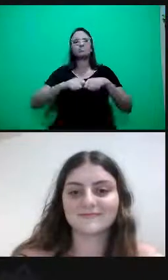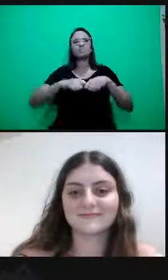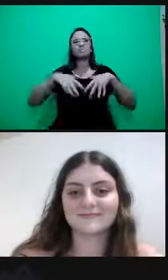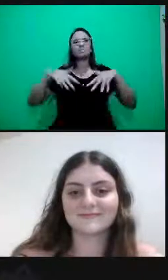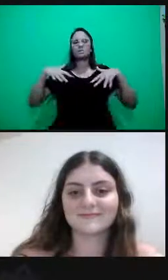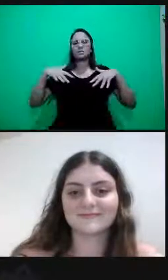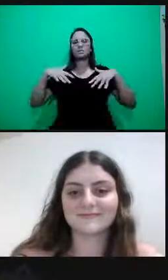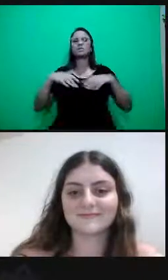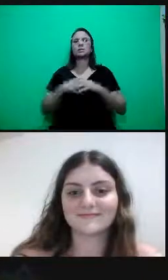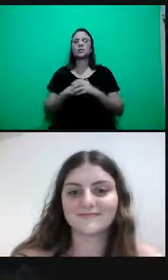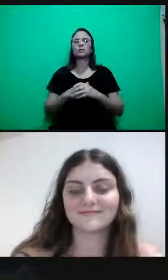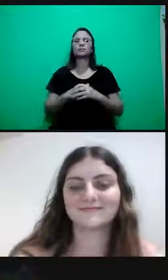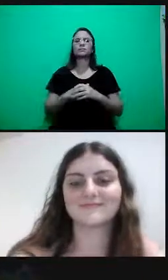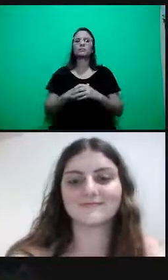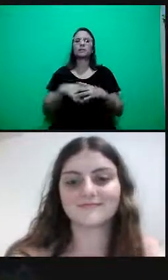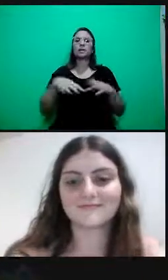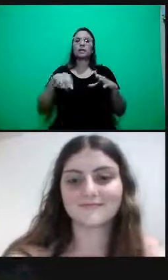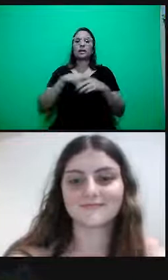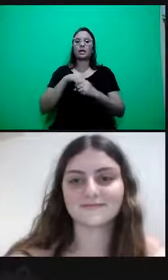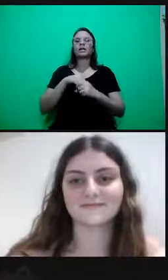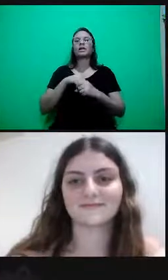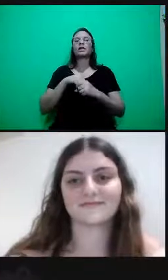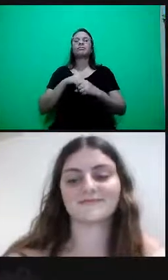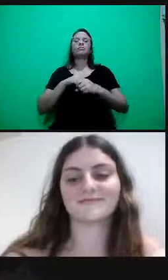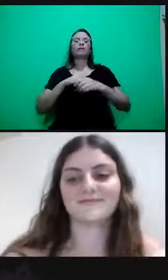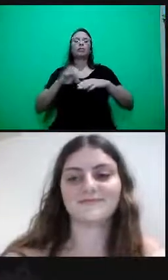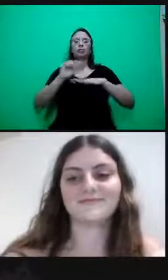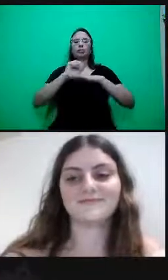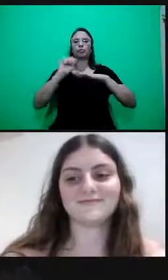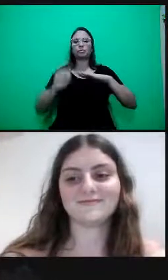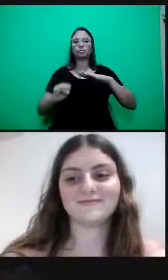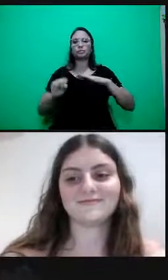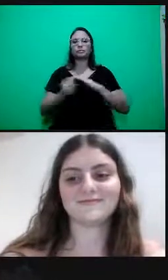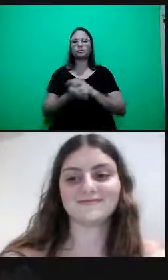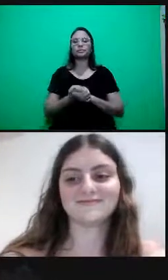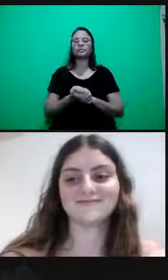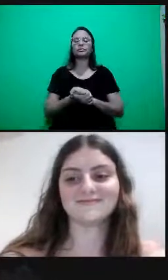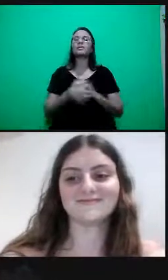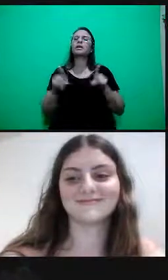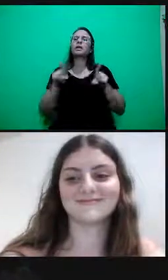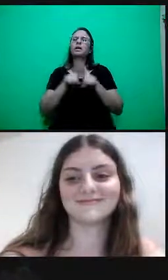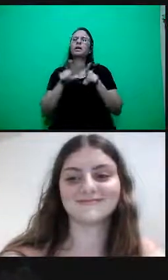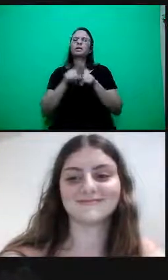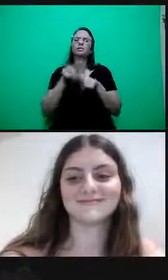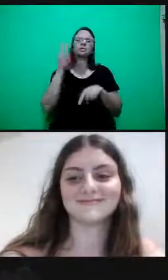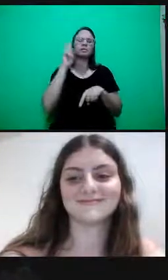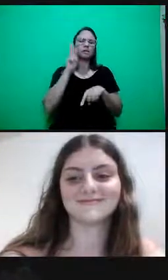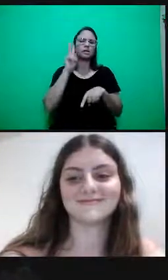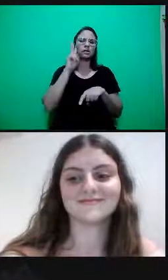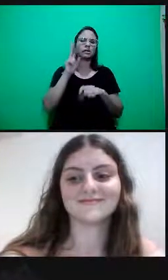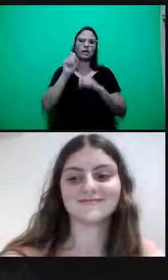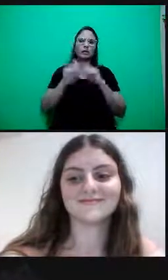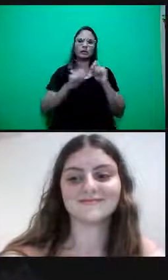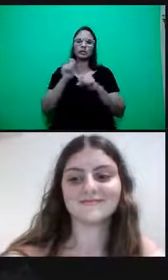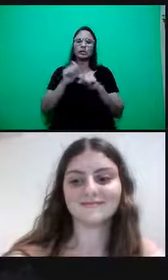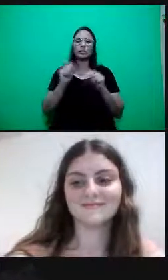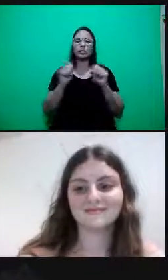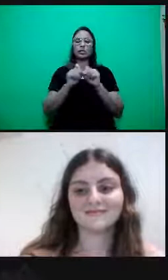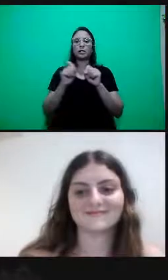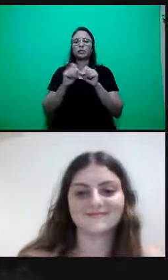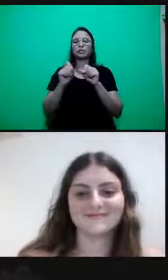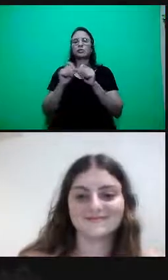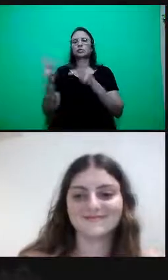tantas instituições, estados, enfim, eu me lembro que quando eu fiz o convite para a professora